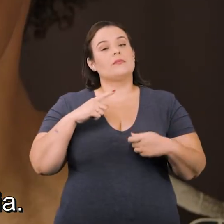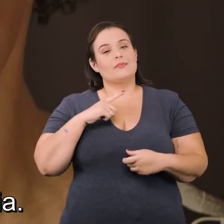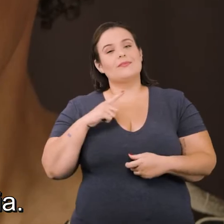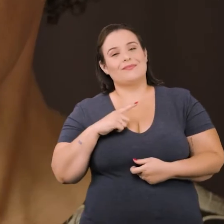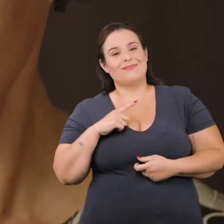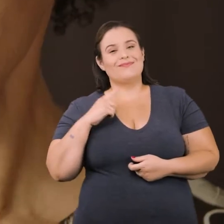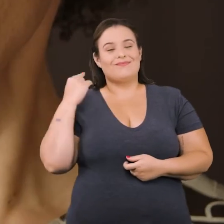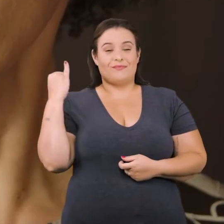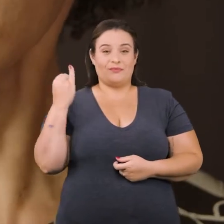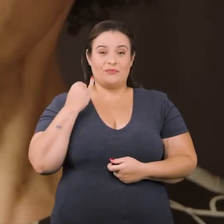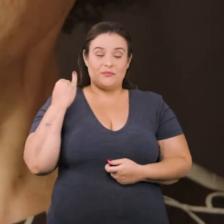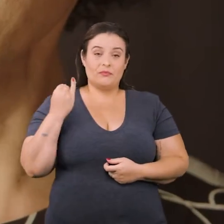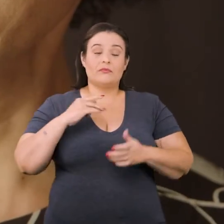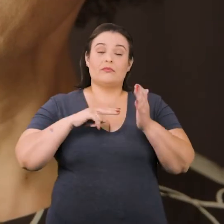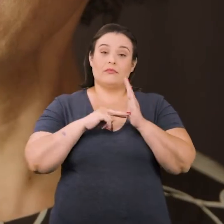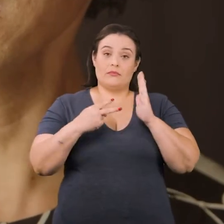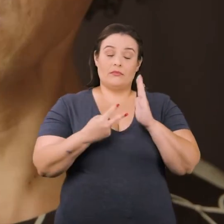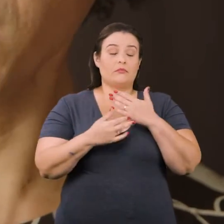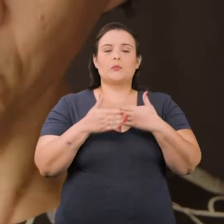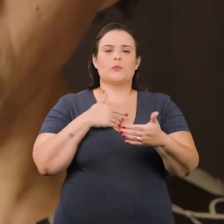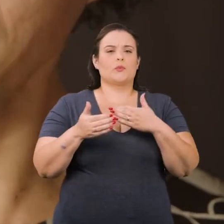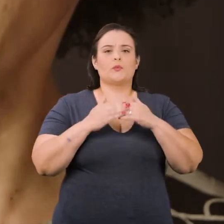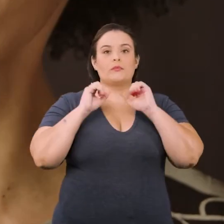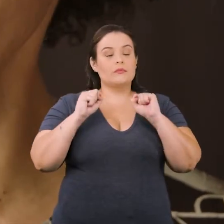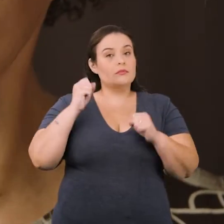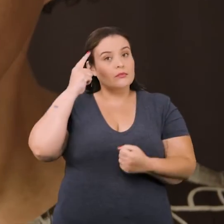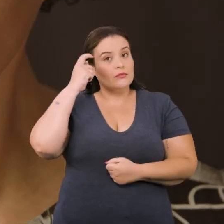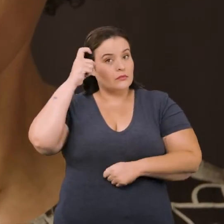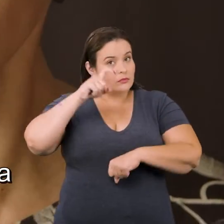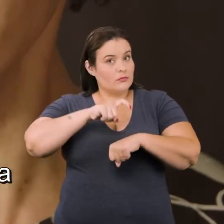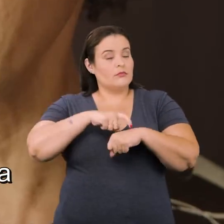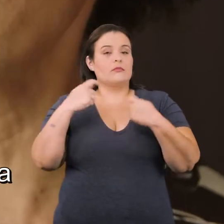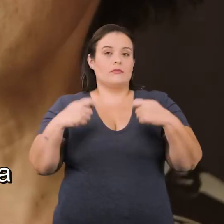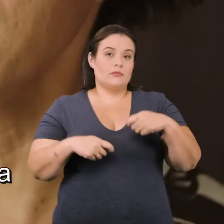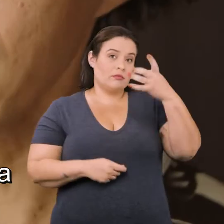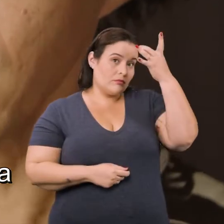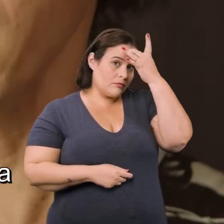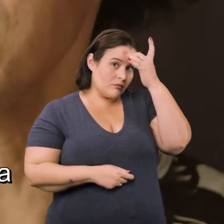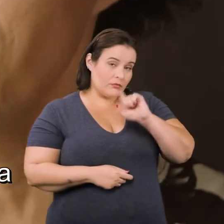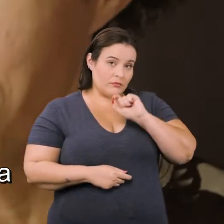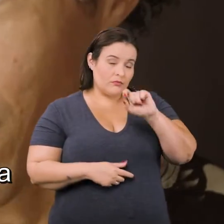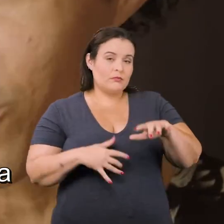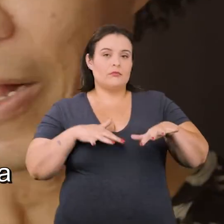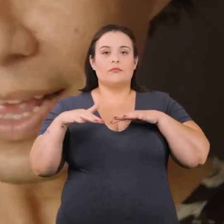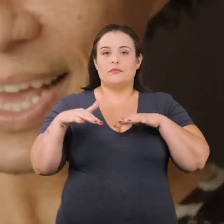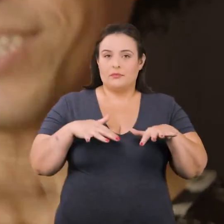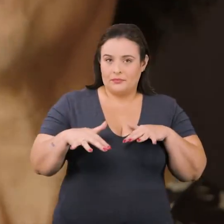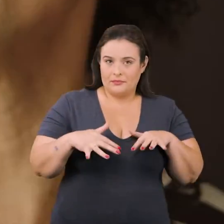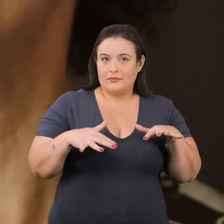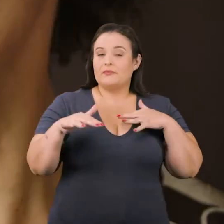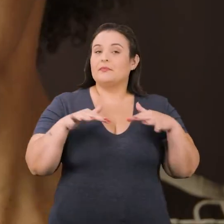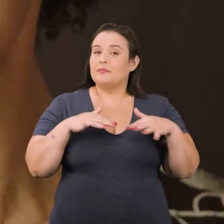importância. Mesmo que ele seja improvisado na hora, você precisa ter a consciência que esse movimento...